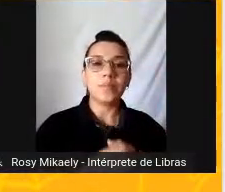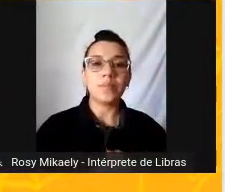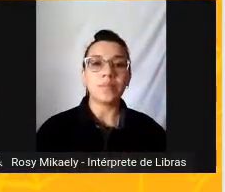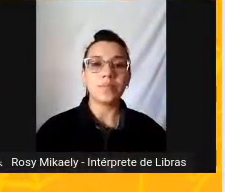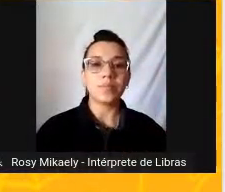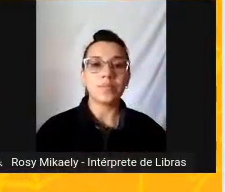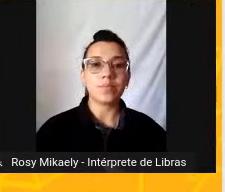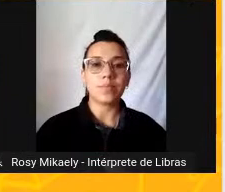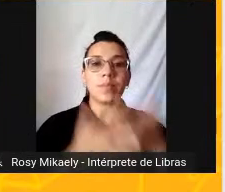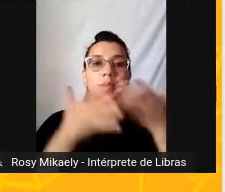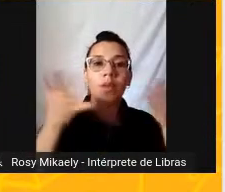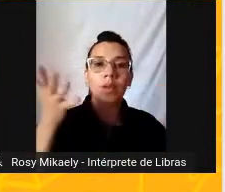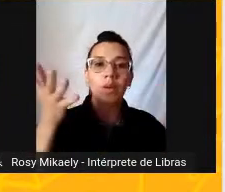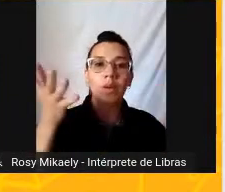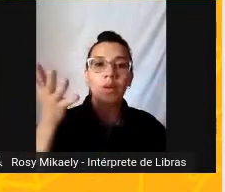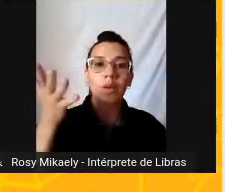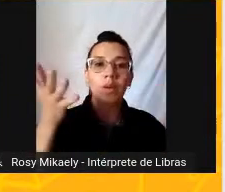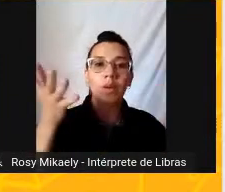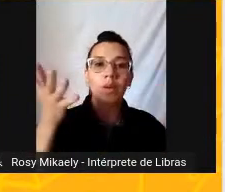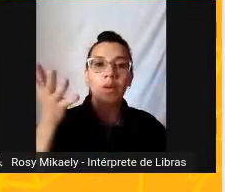Agora, eu peguei um...